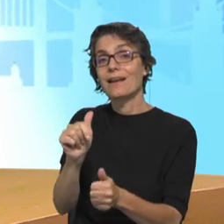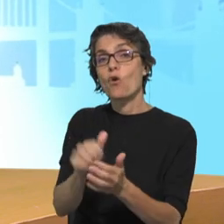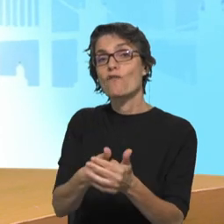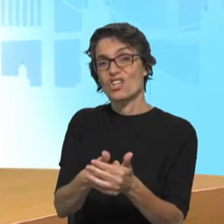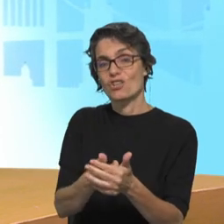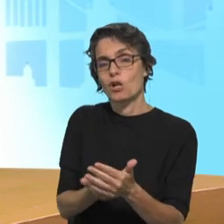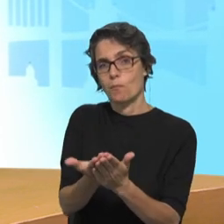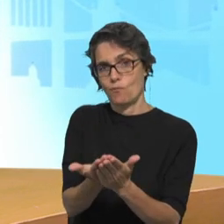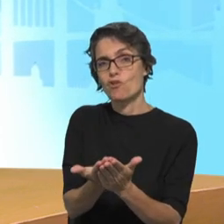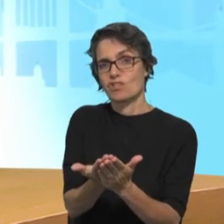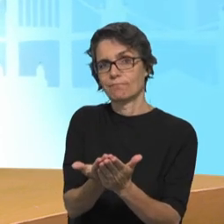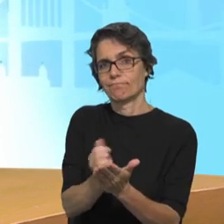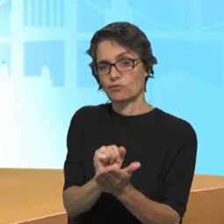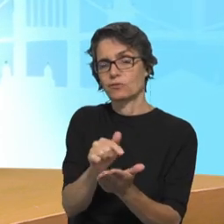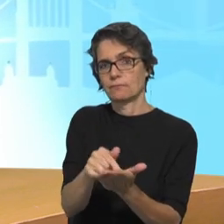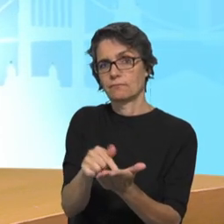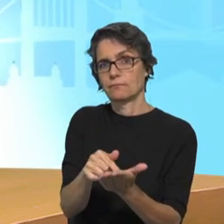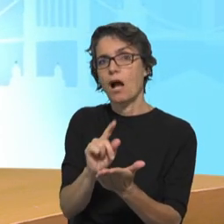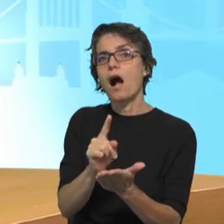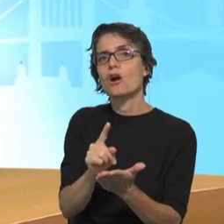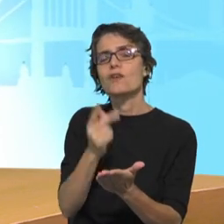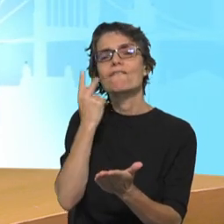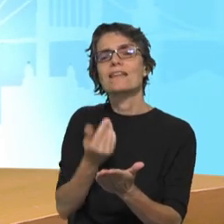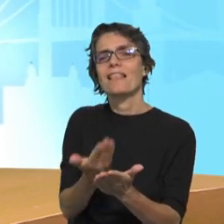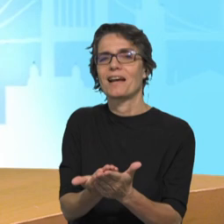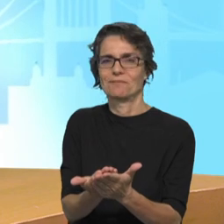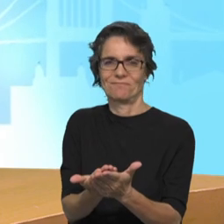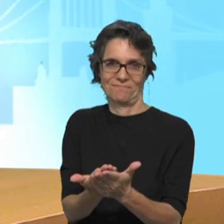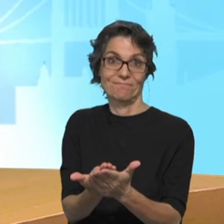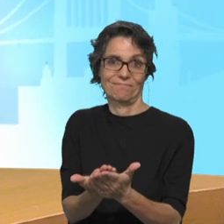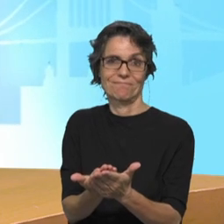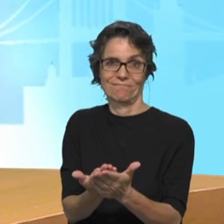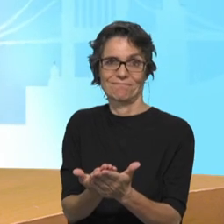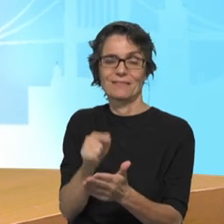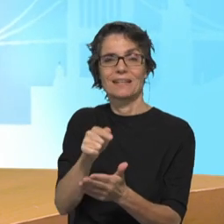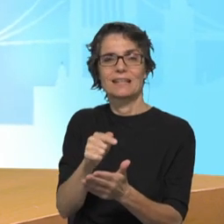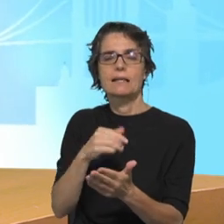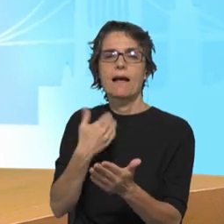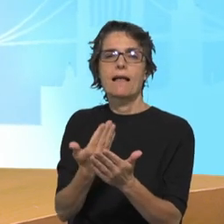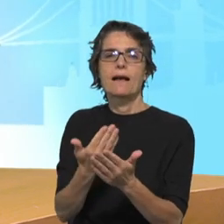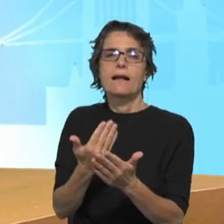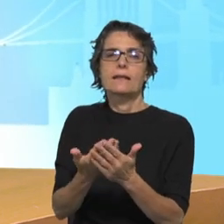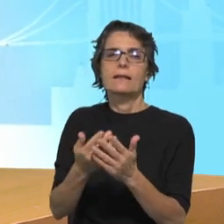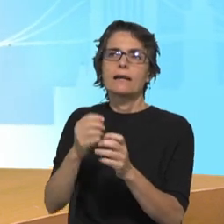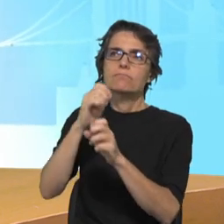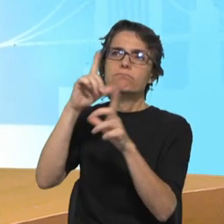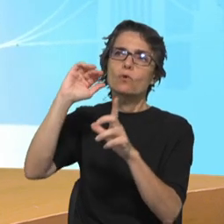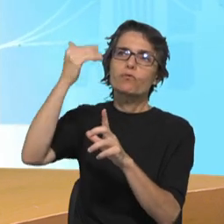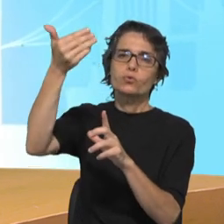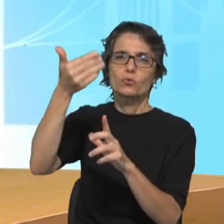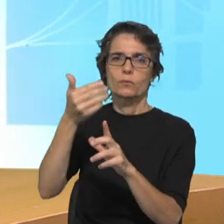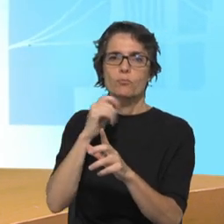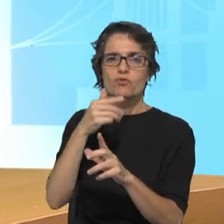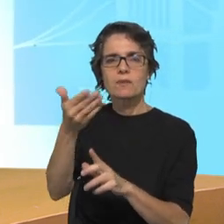é chamada, precisamente, a fecundar a vida e a abri-la a novos horizontes. E é isso que